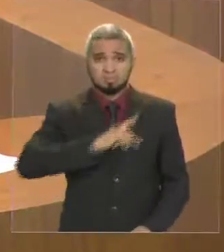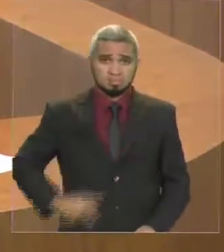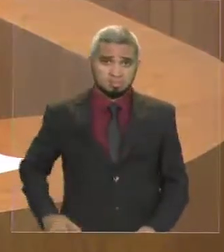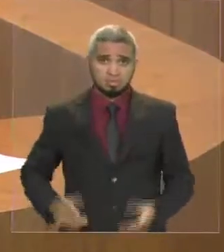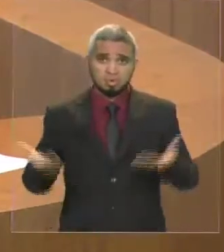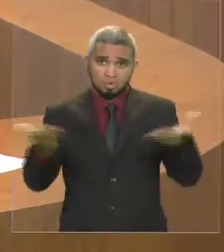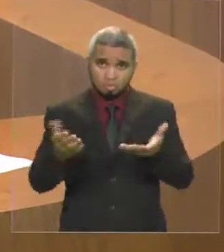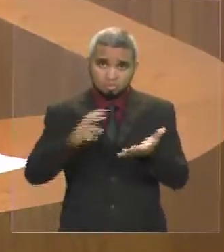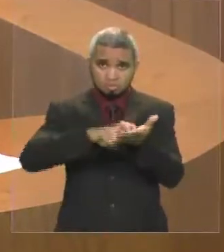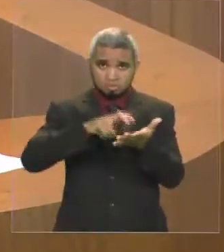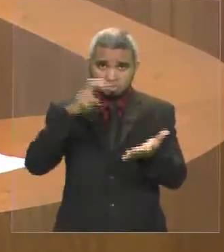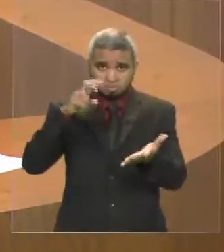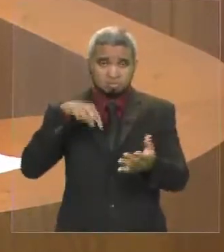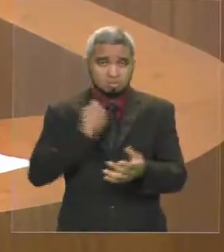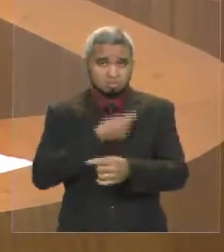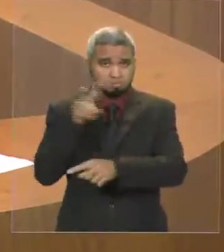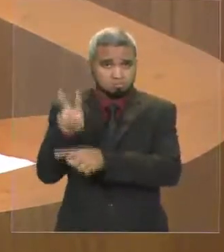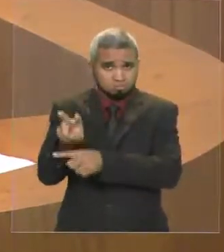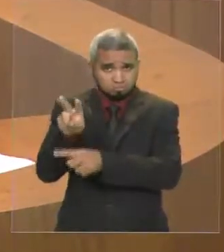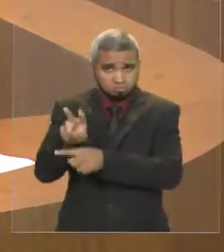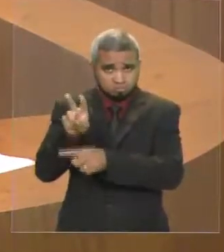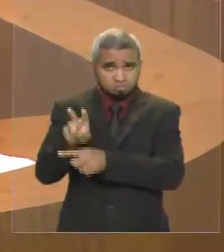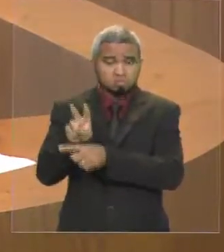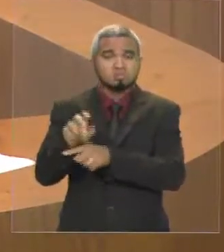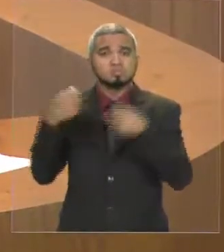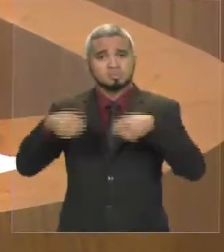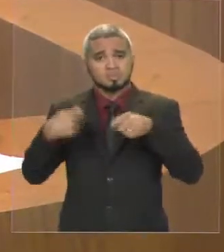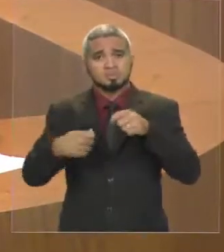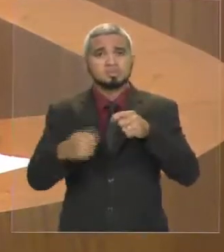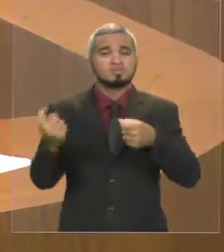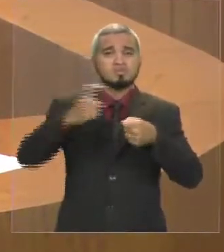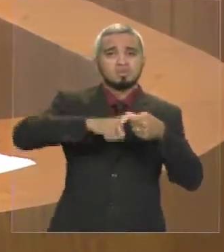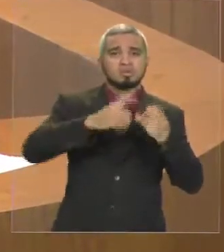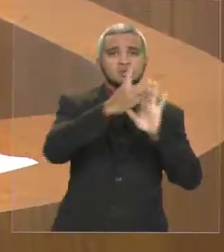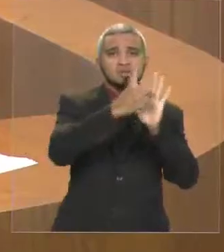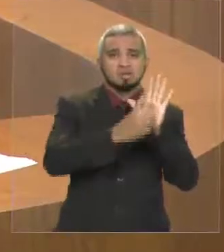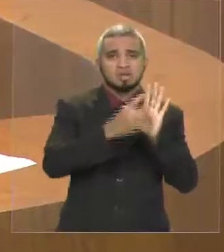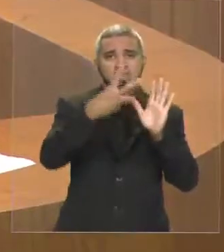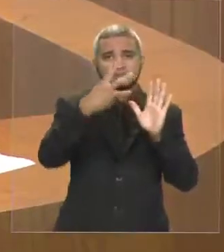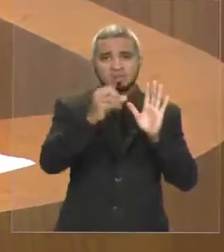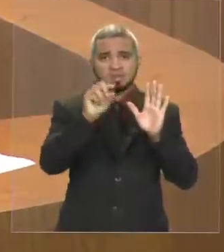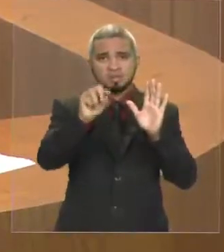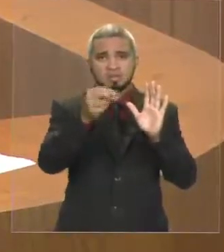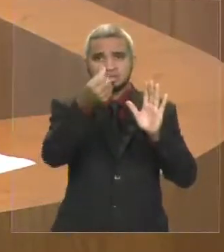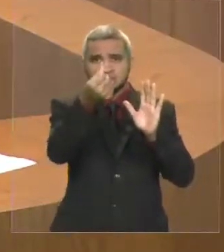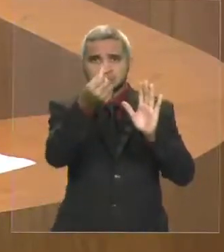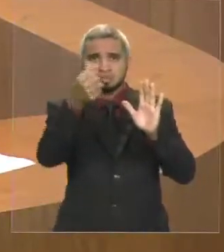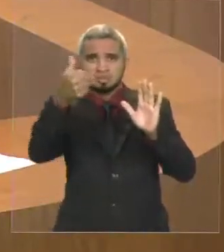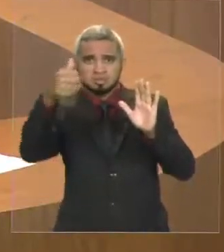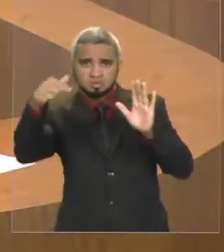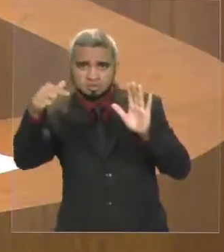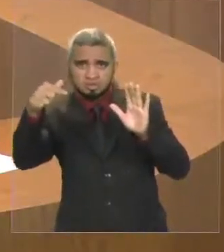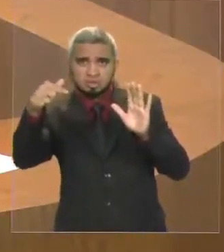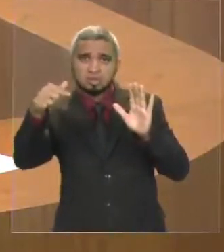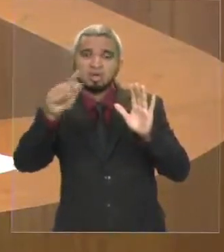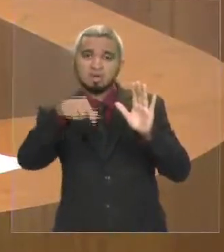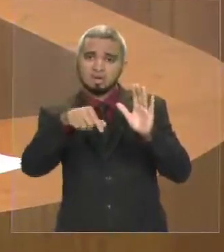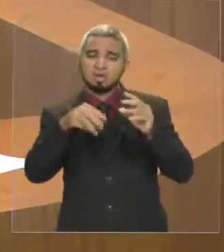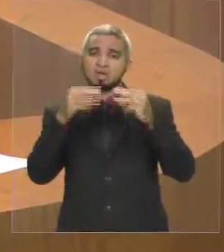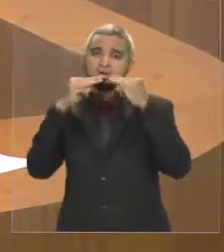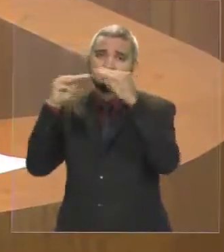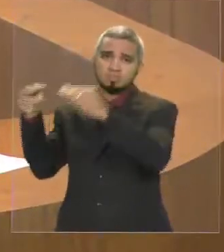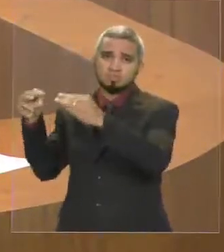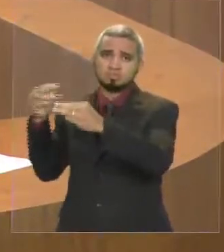na manhã de hoje, defendemos a reedição do decreto número 30.617, que está direcionado ao orçamento do senhor governador,